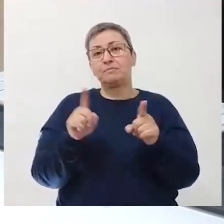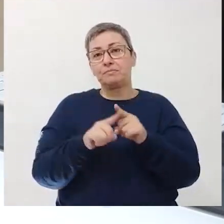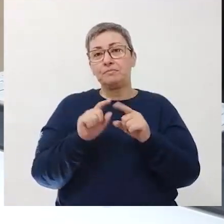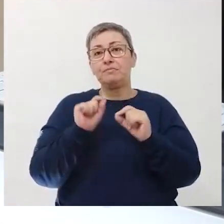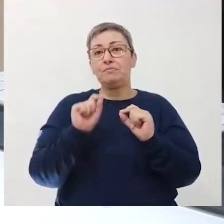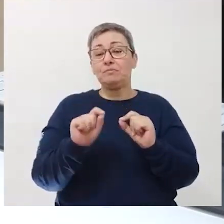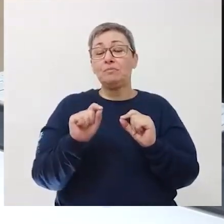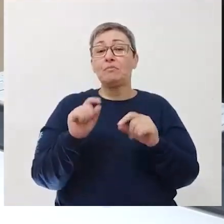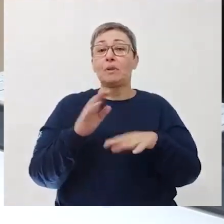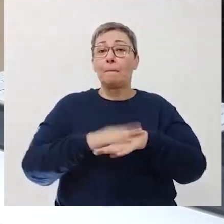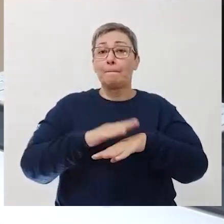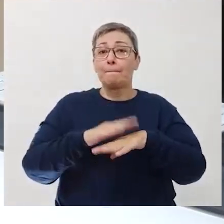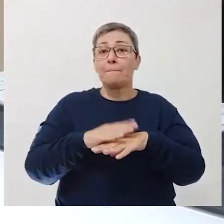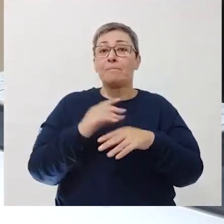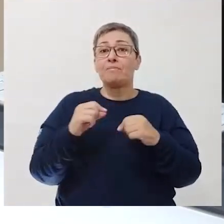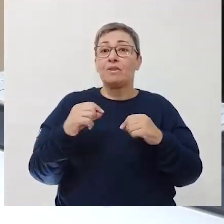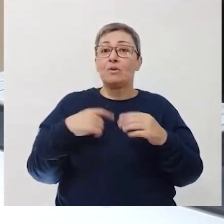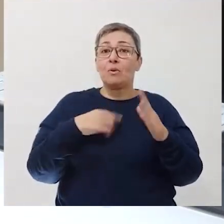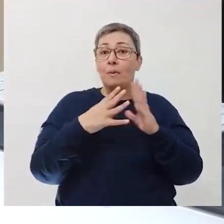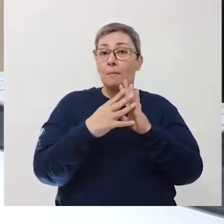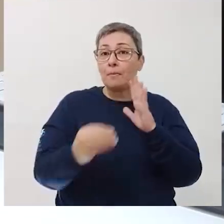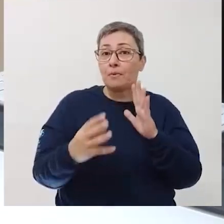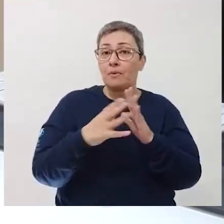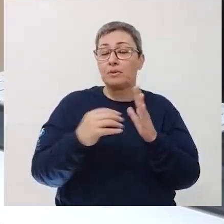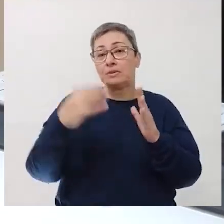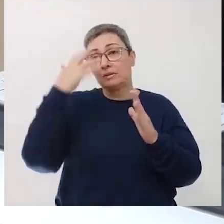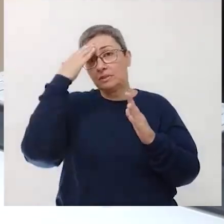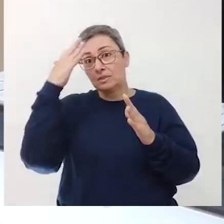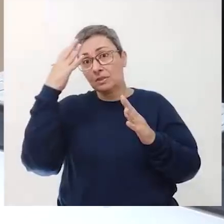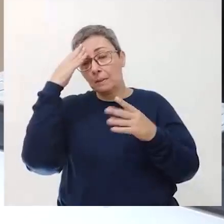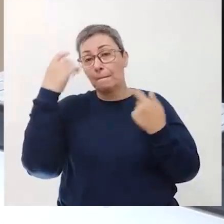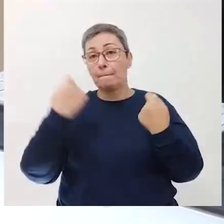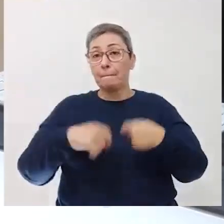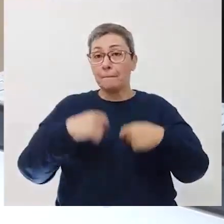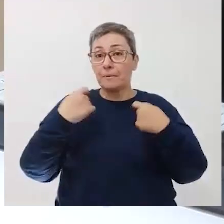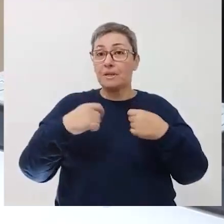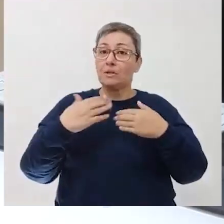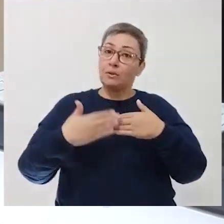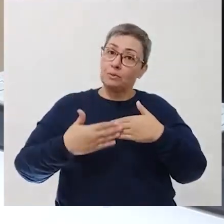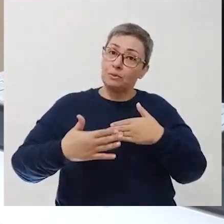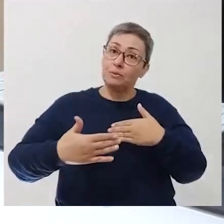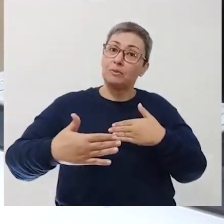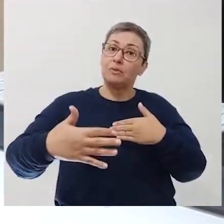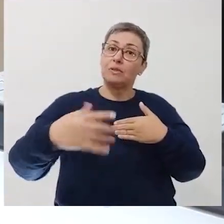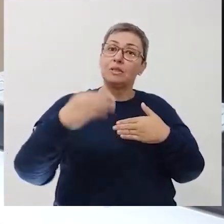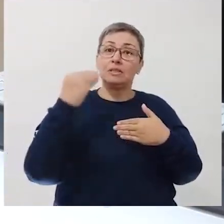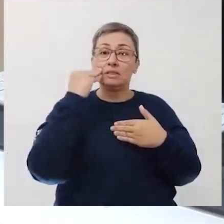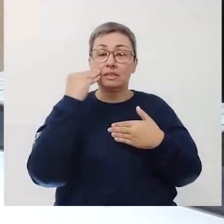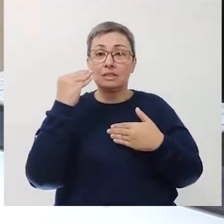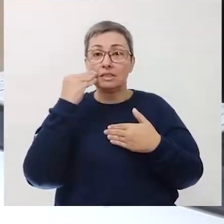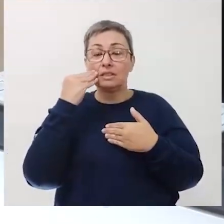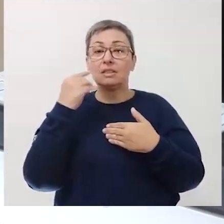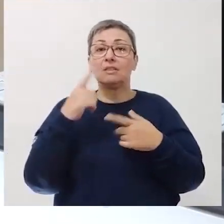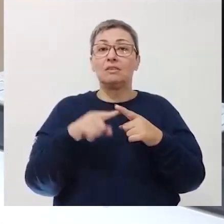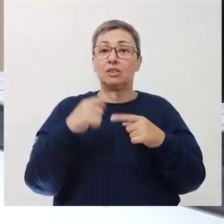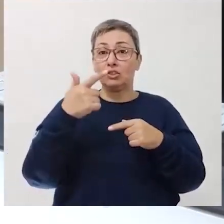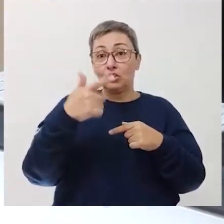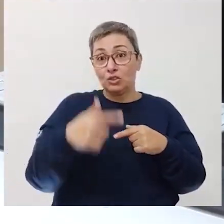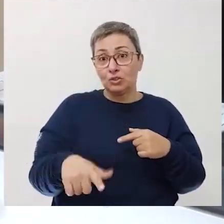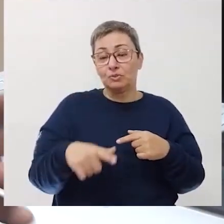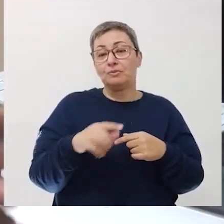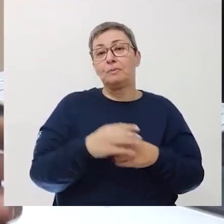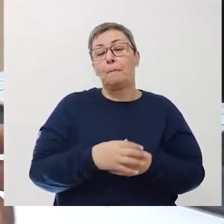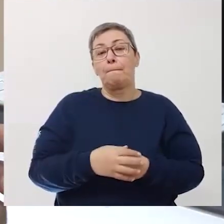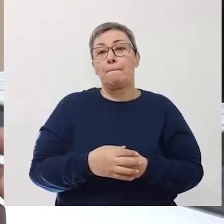construção, o que faz com que modelos e teorias precisem ser ao longo do tempo testados